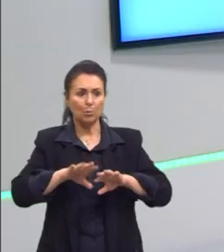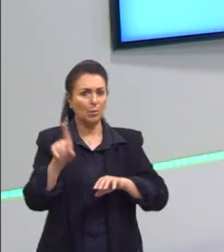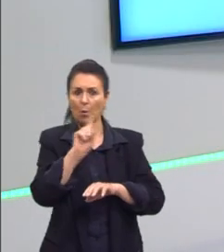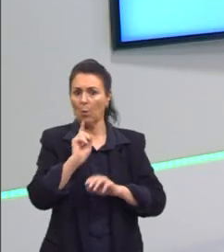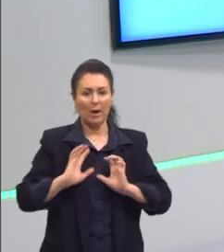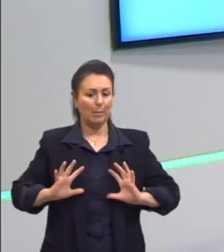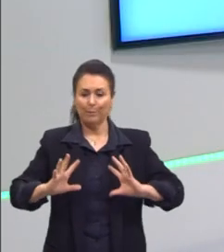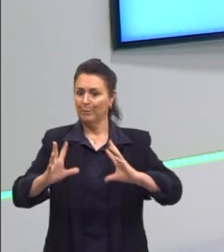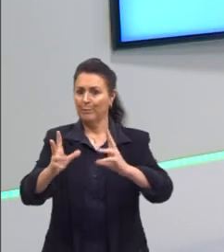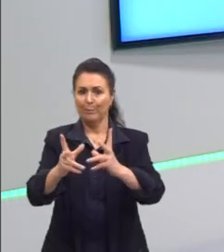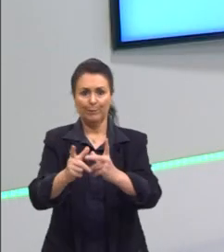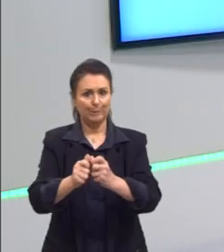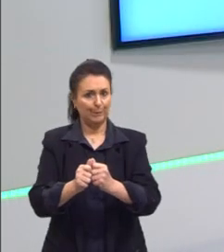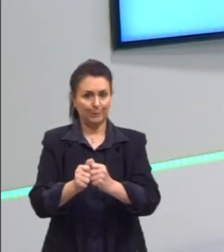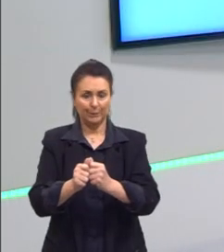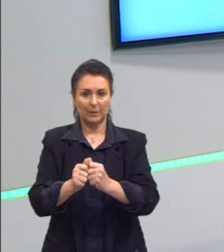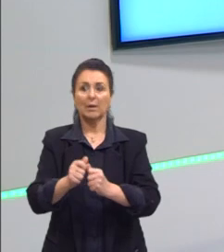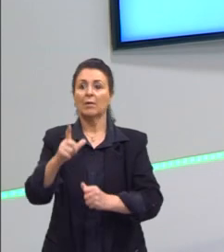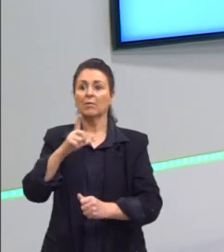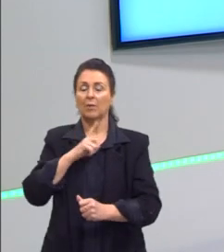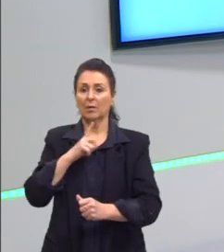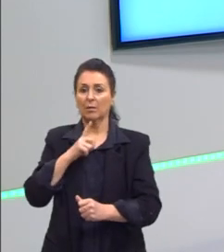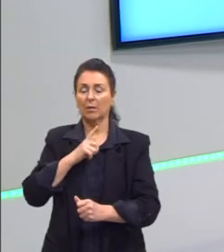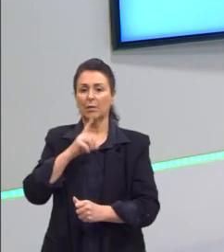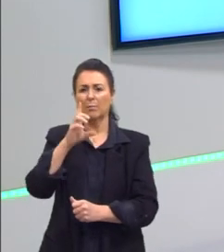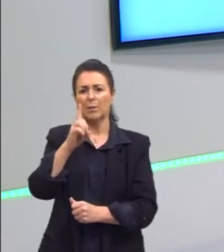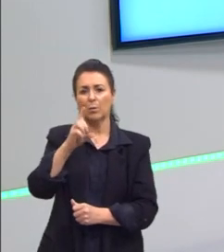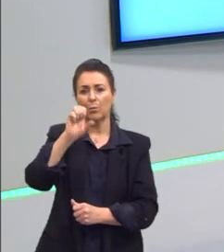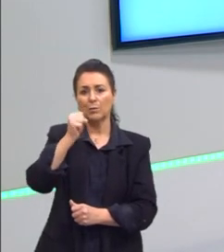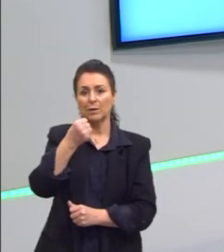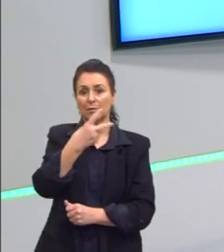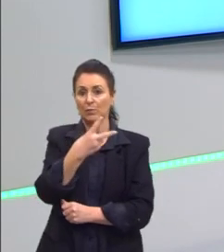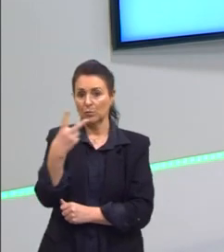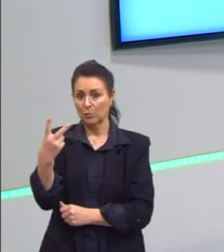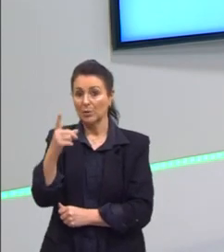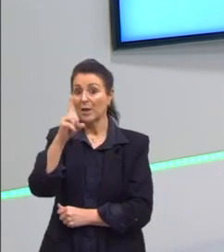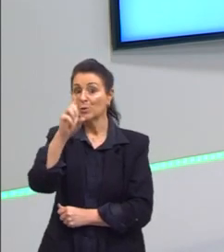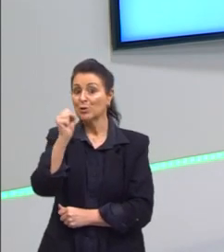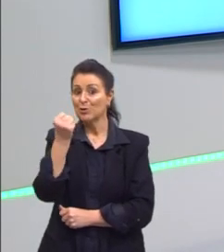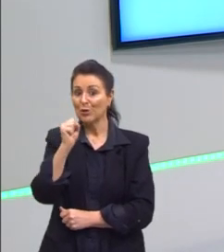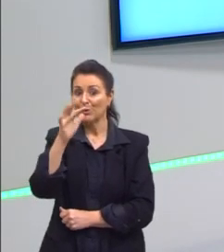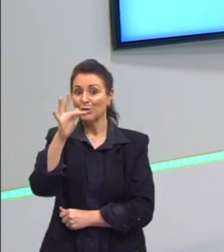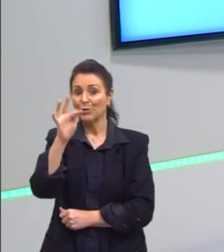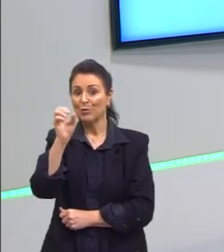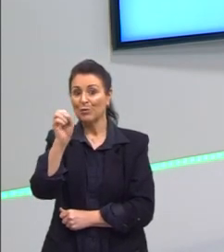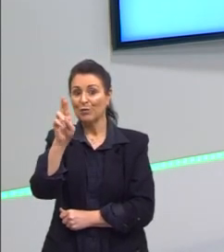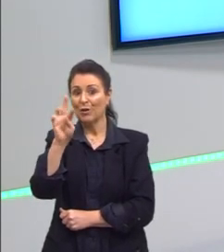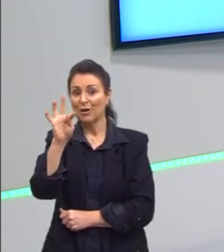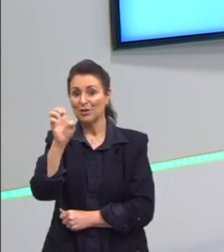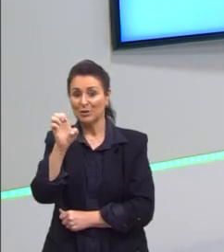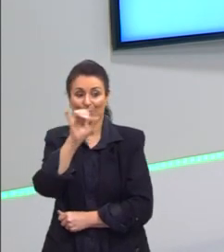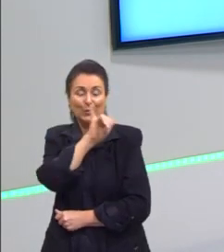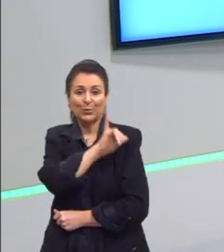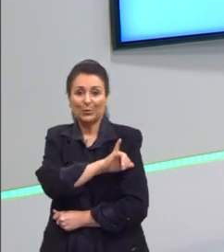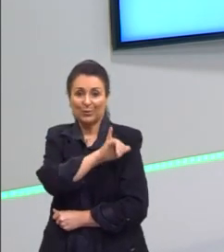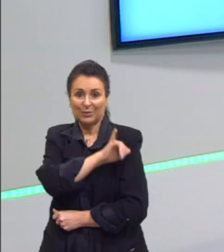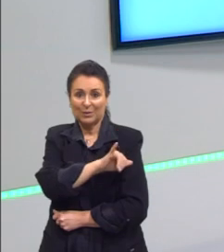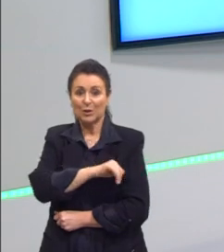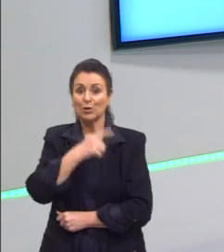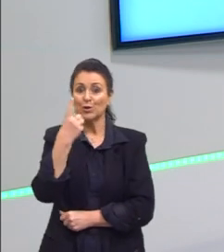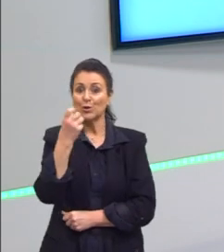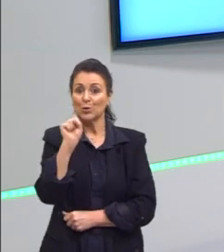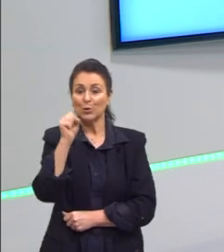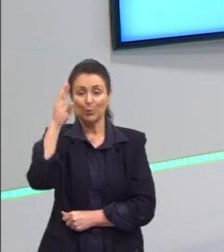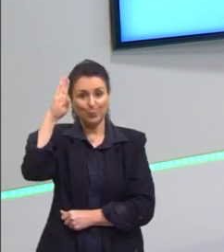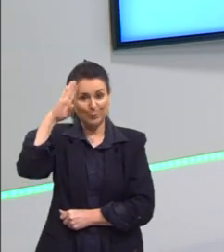todos. E a gente vai ter, em 1822, os 18 do Forte, no Rio de Janeiro, 18 militares,